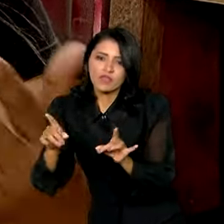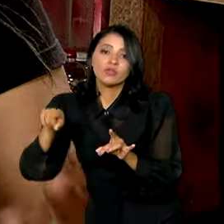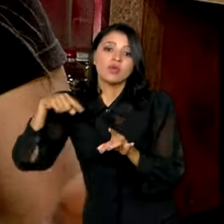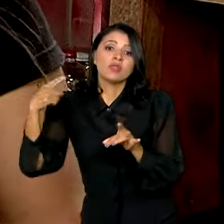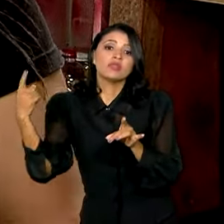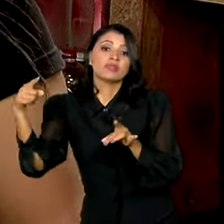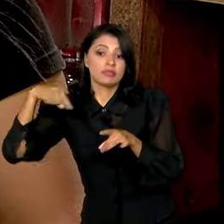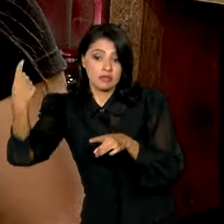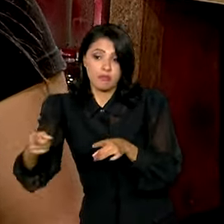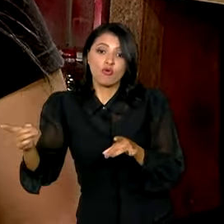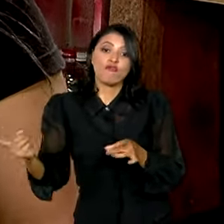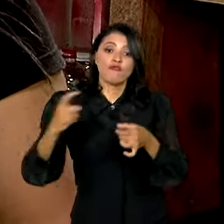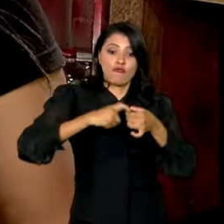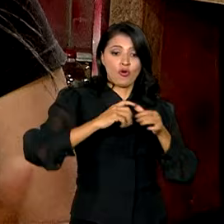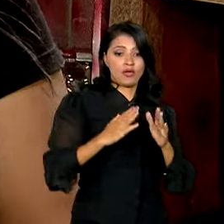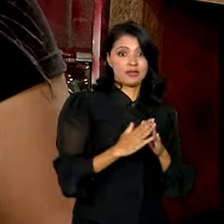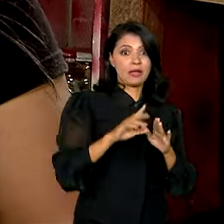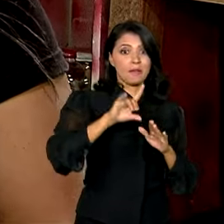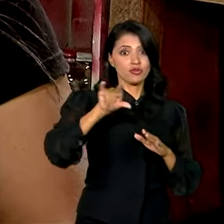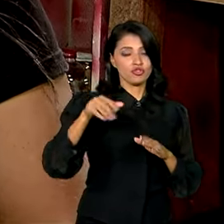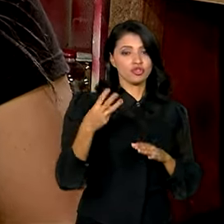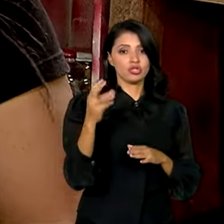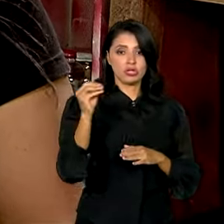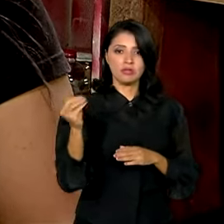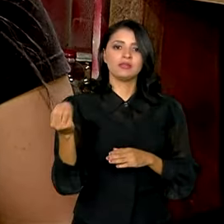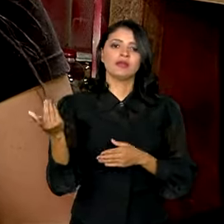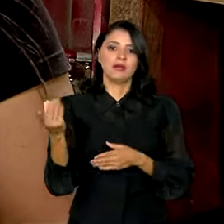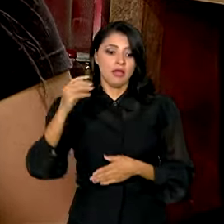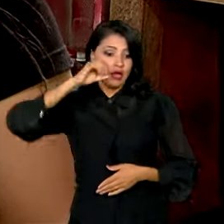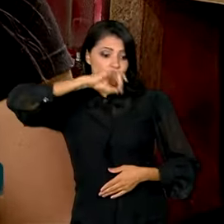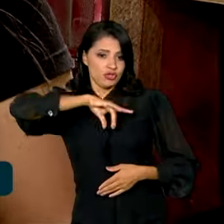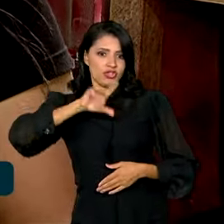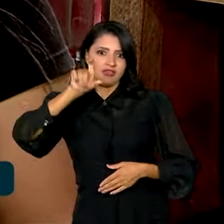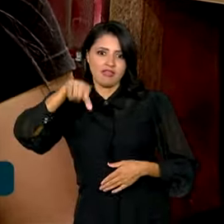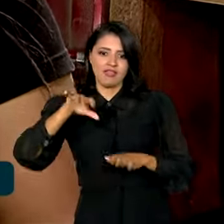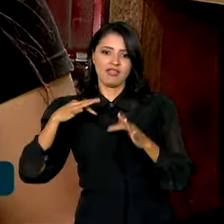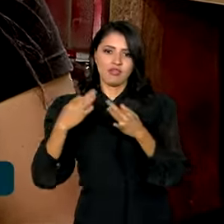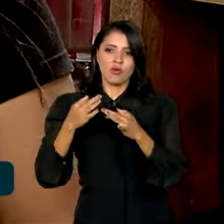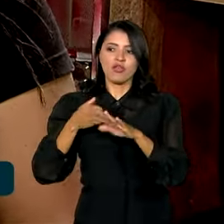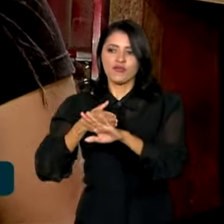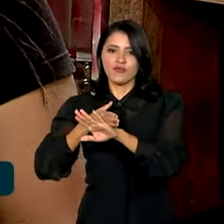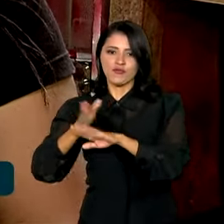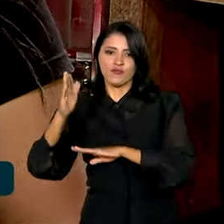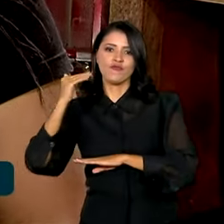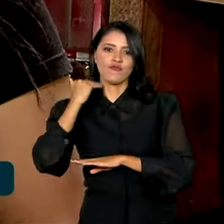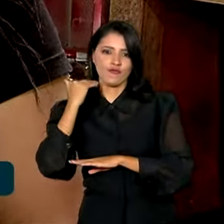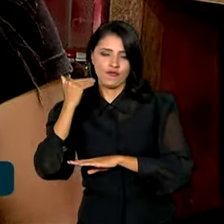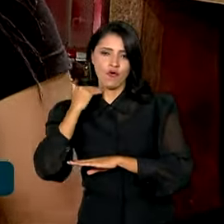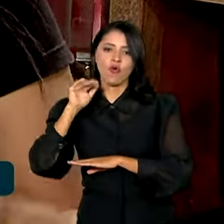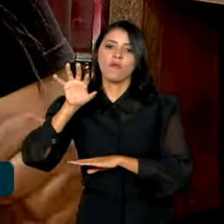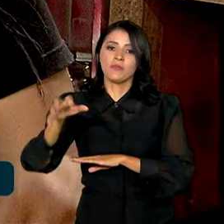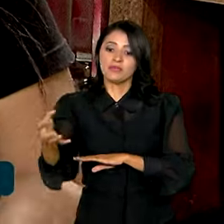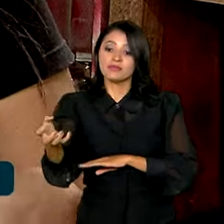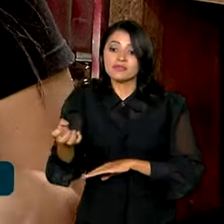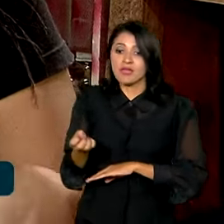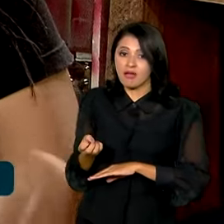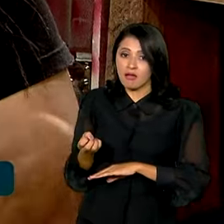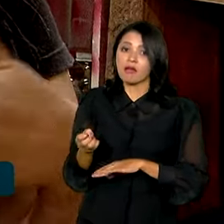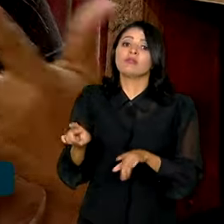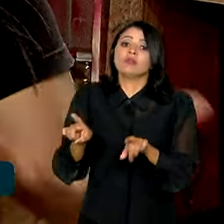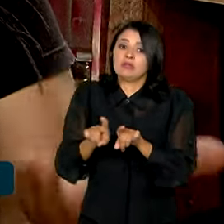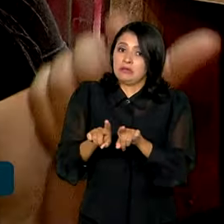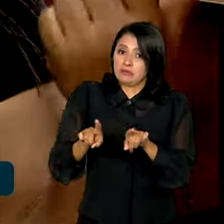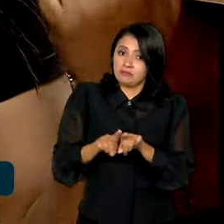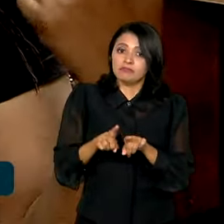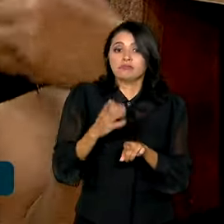casa, mas quando chega no dia 30, que é a data que eu recebo, que cai, eu vou lá, retiro o Bolsa Família, inclusive